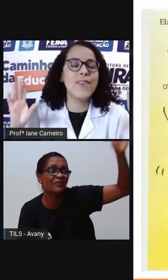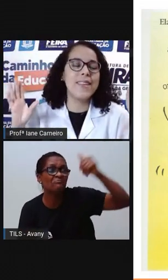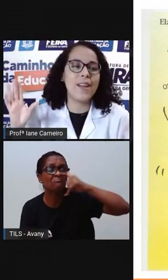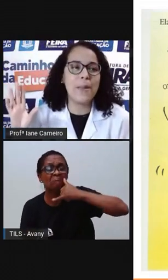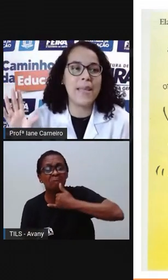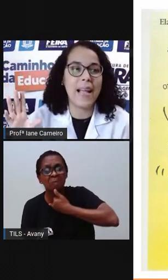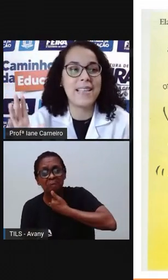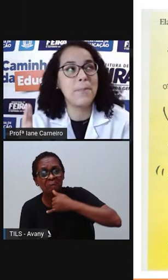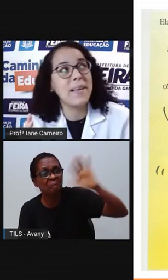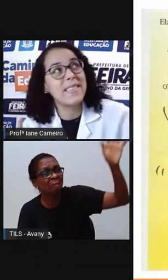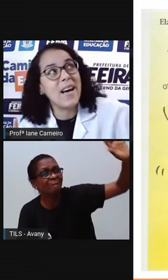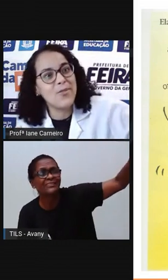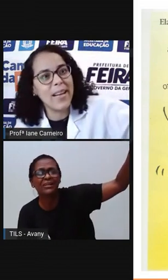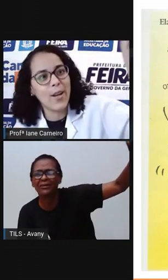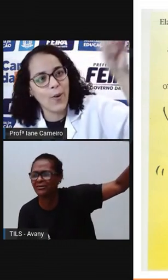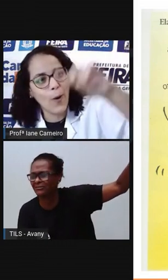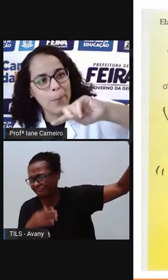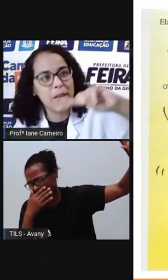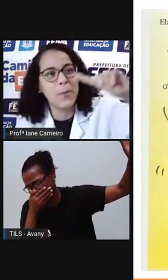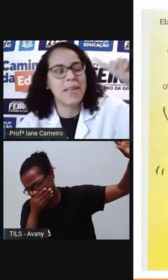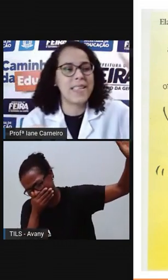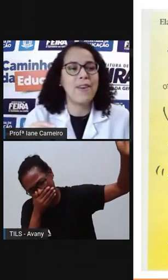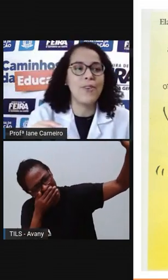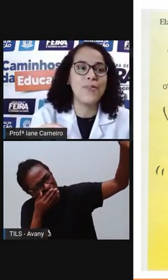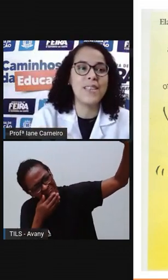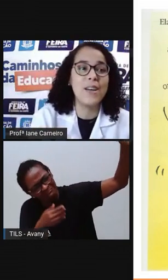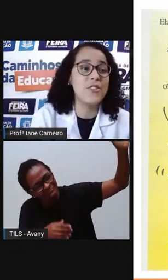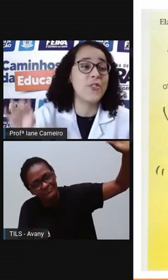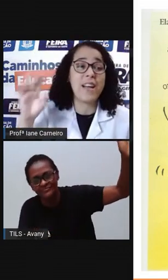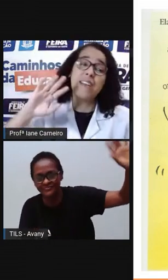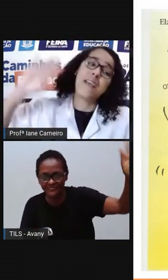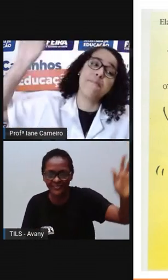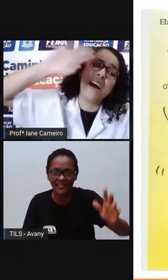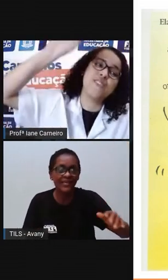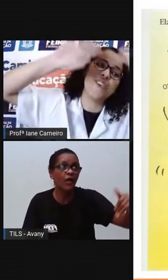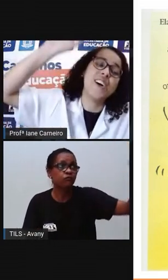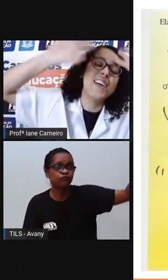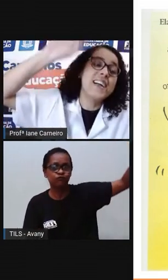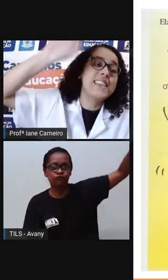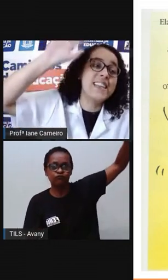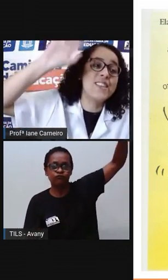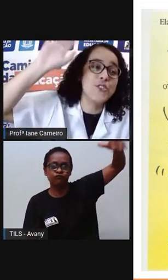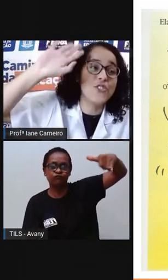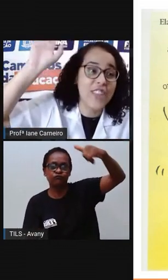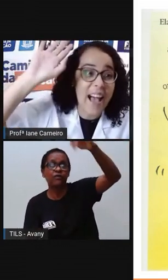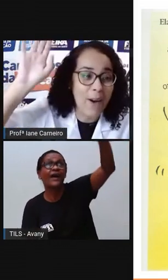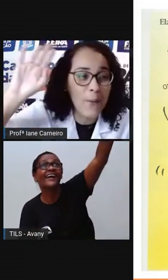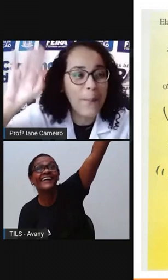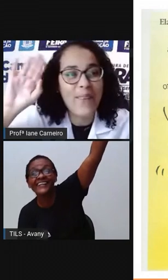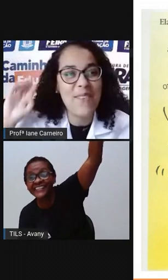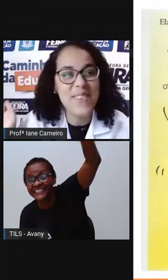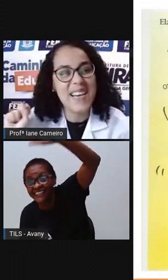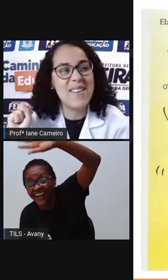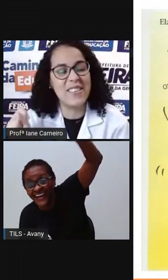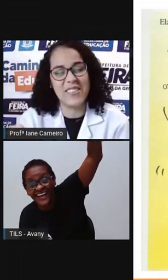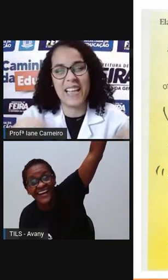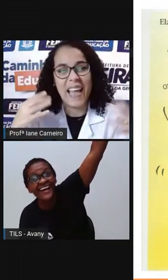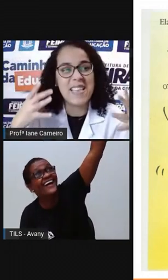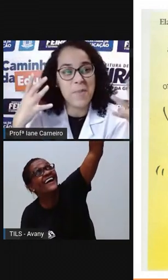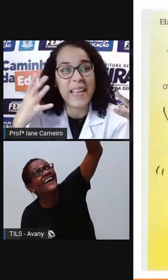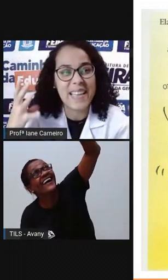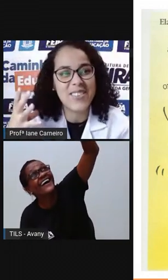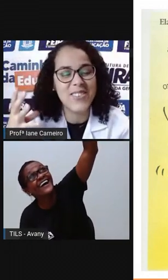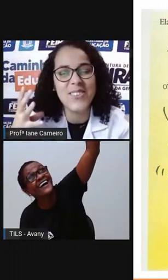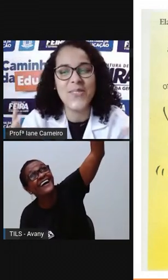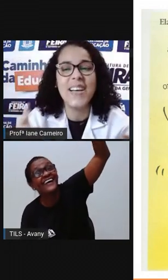lá no quintal da minha casa e passava um helicóptero, passava um avião, a ficava lá embaixo, ó, dando tchau pro avião. gente tinha